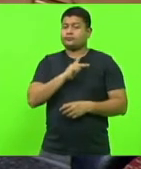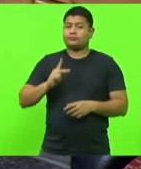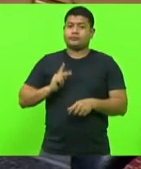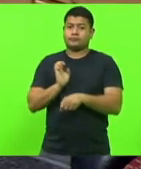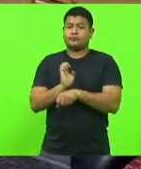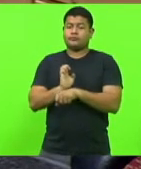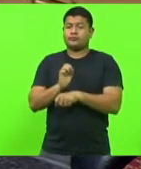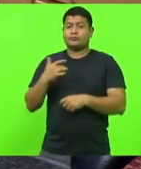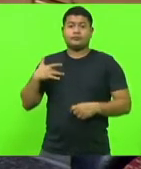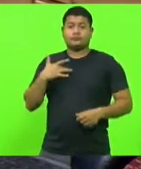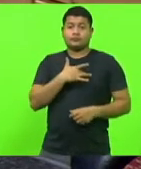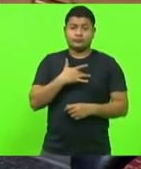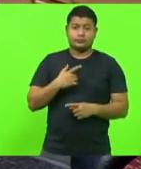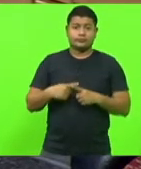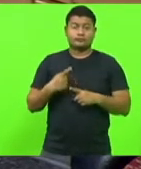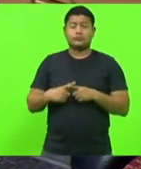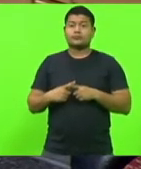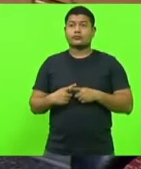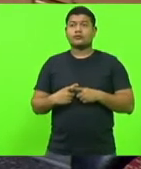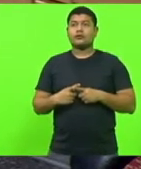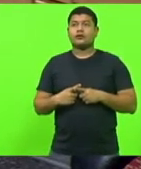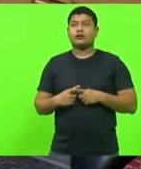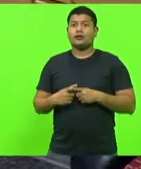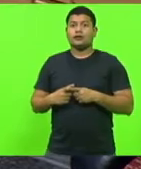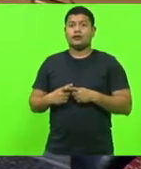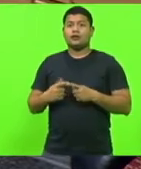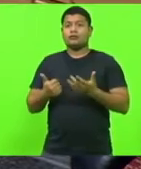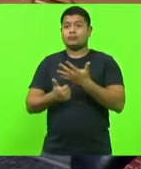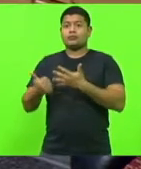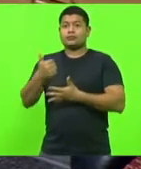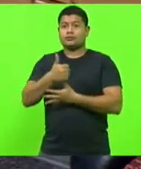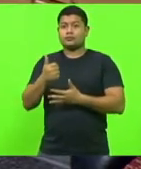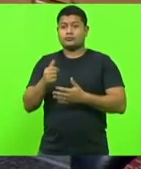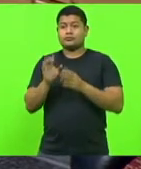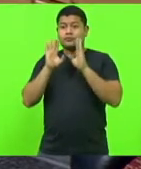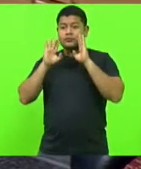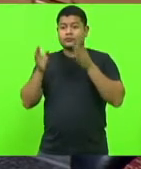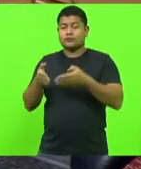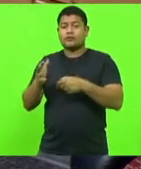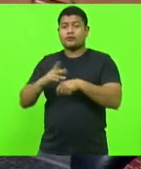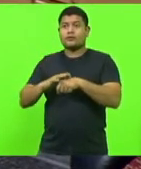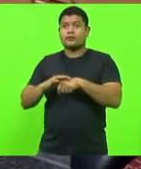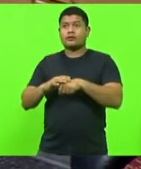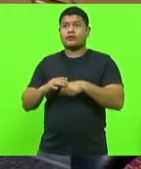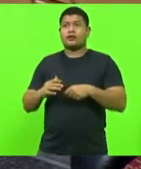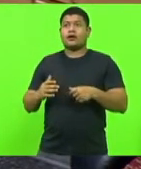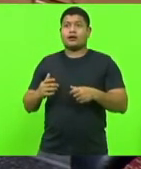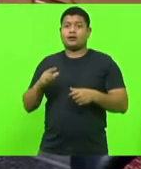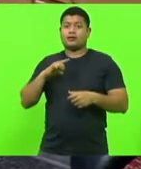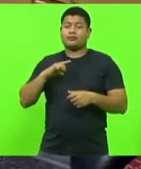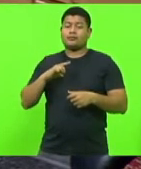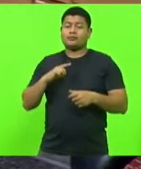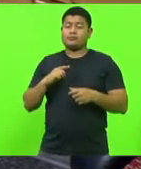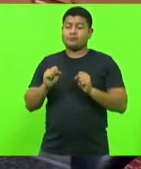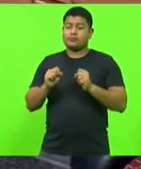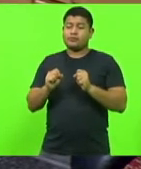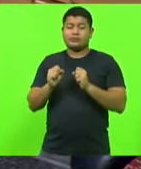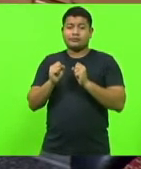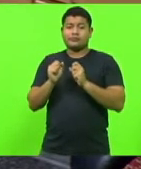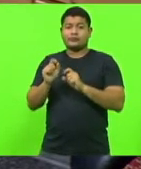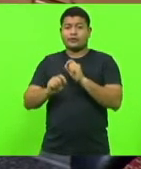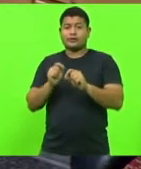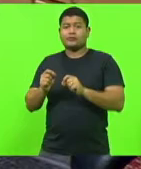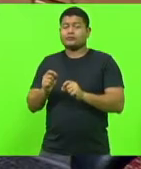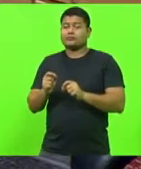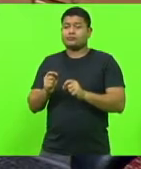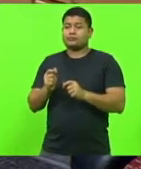prioridade de uma específica doença, ela constrange outras prioridades também. Não